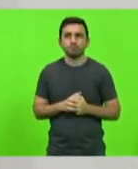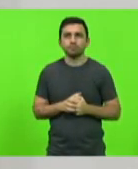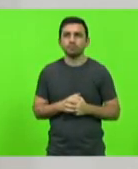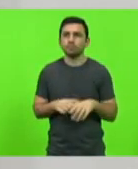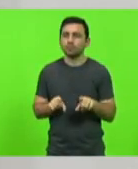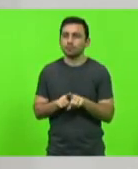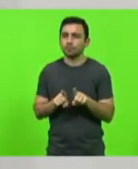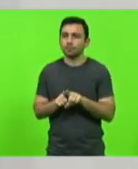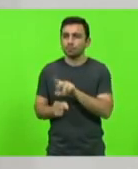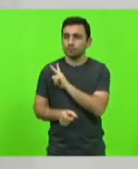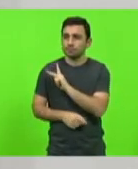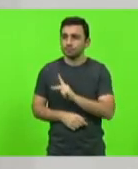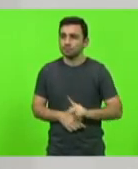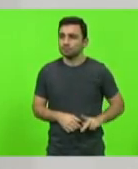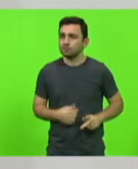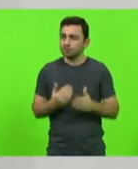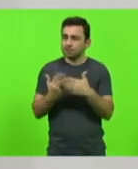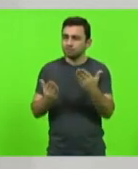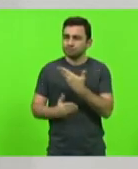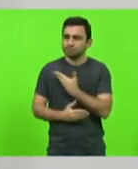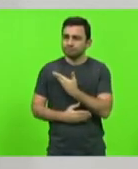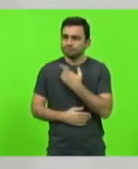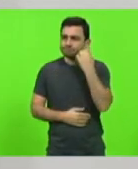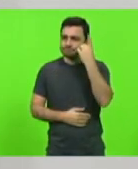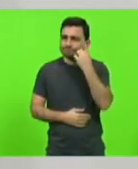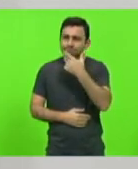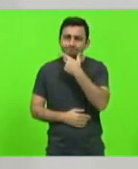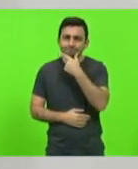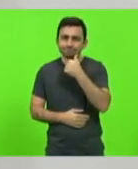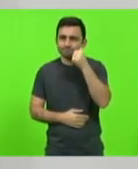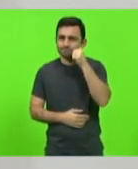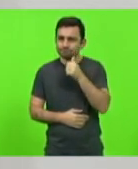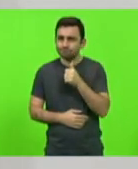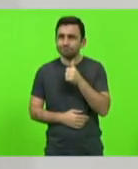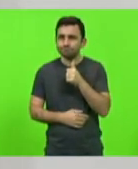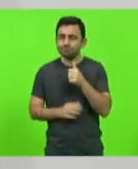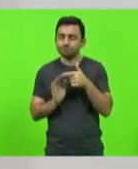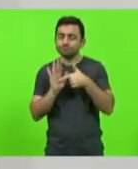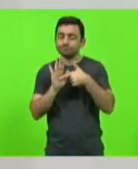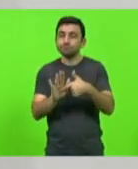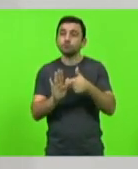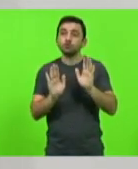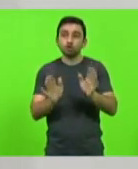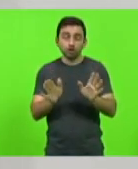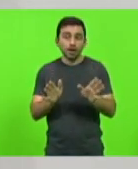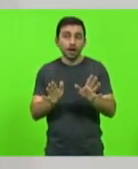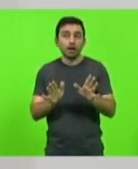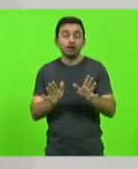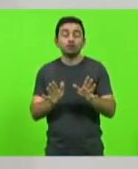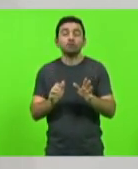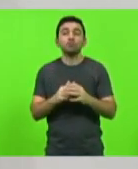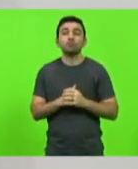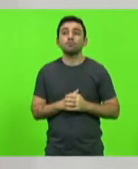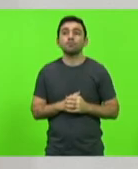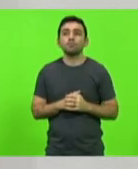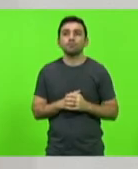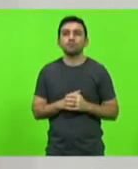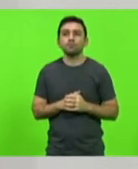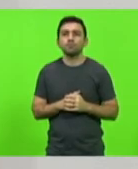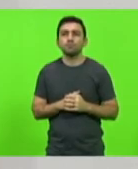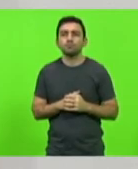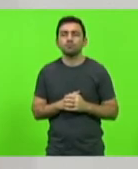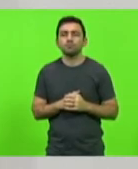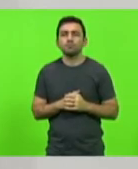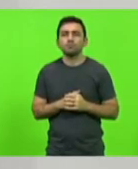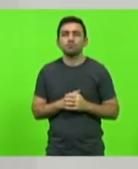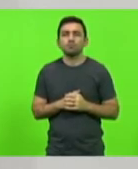presidente, colegas deputados, deputadas, apresentamos, já protocolamos uma indicação a fim de